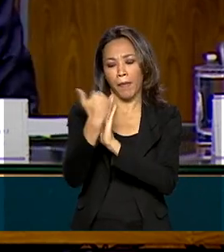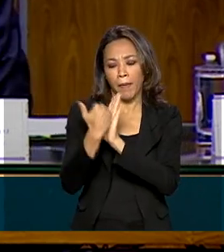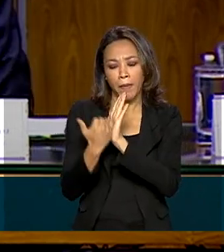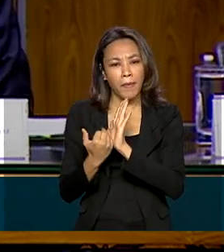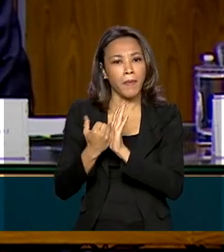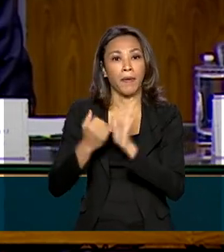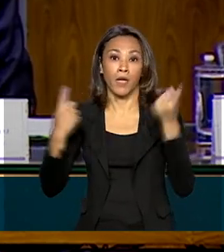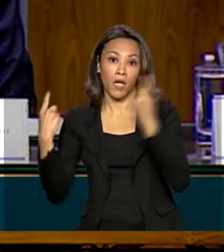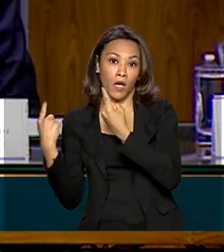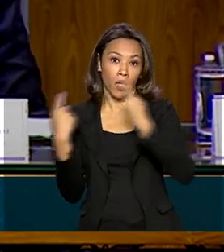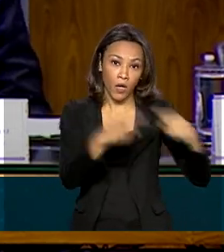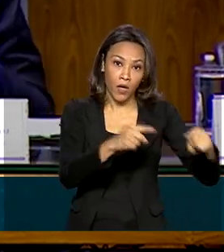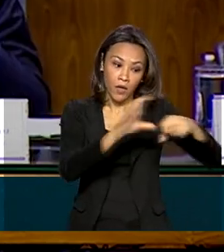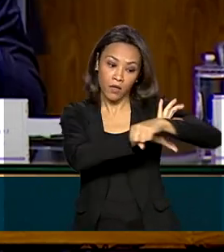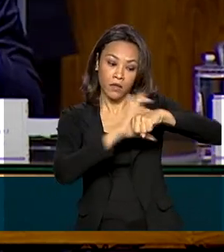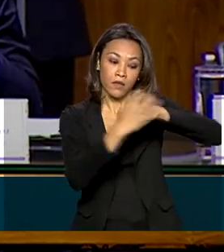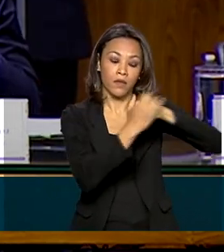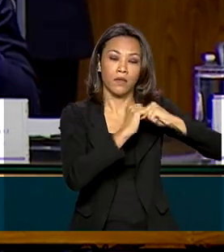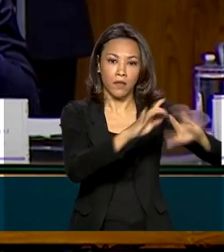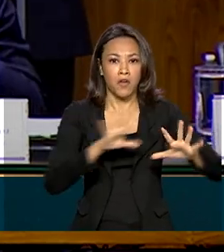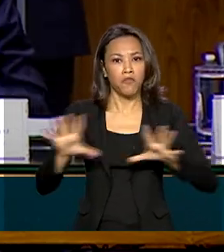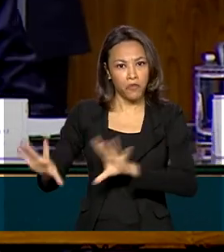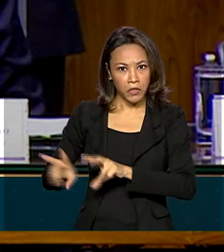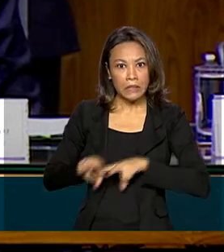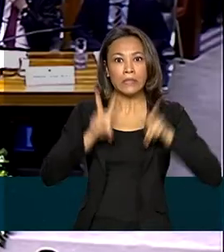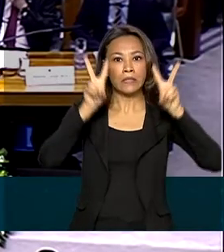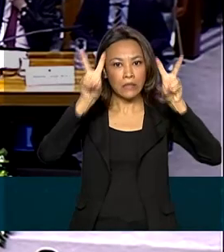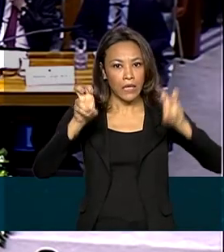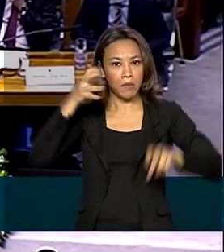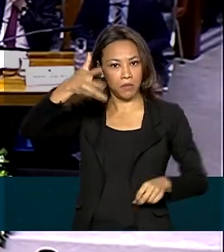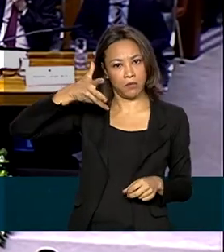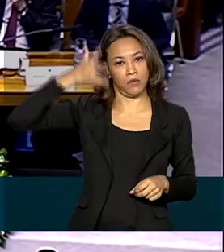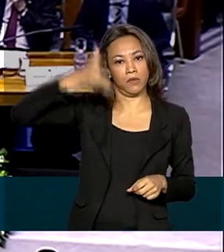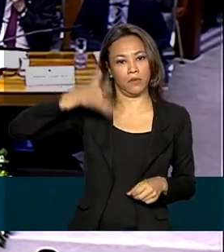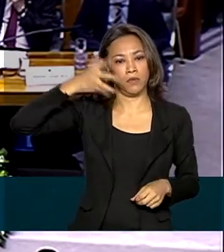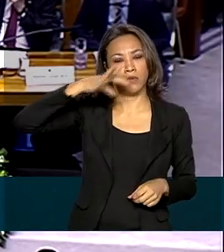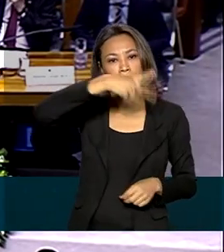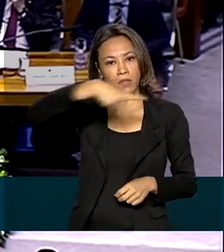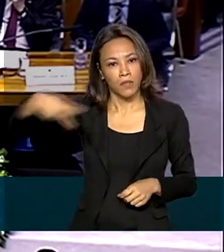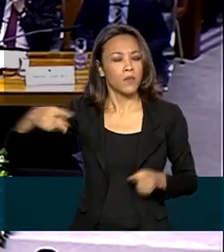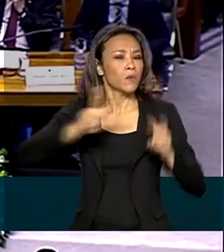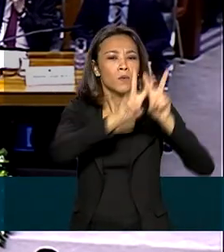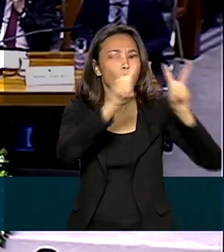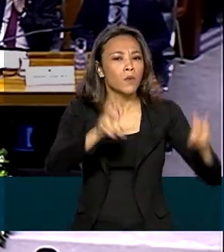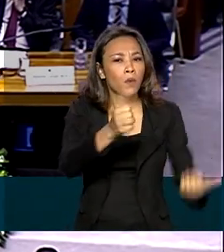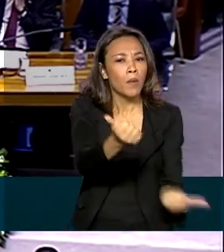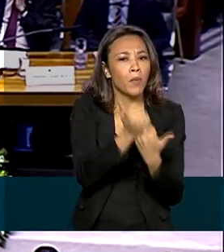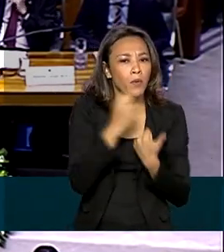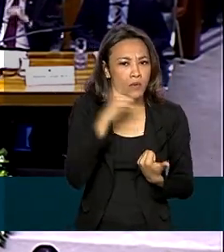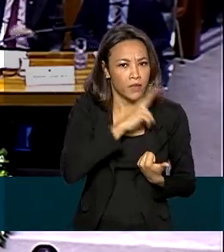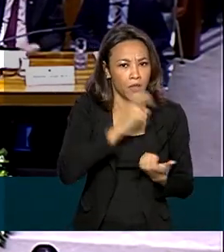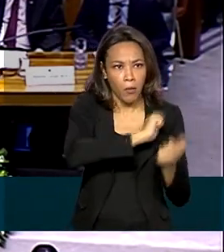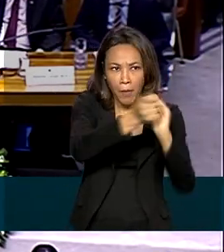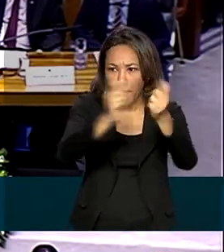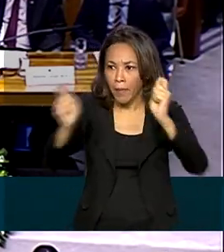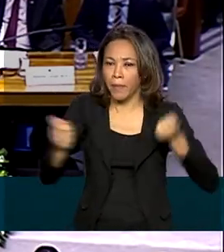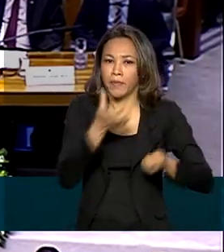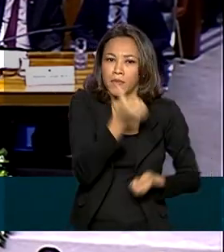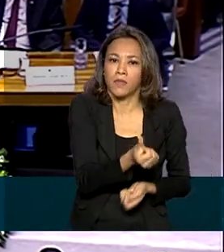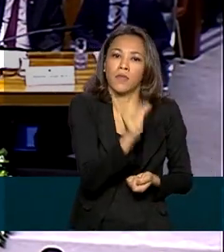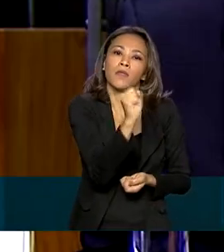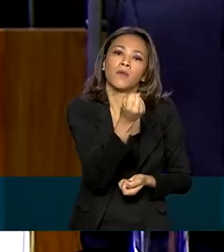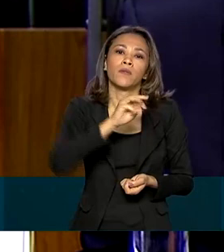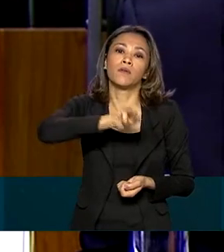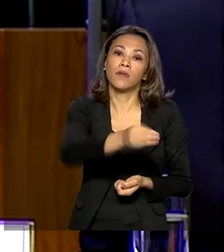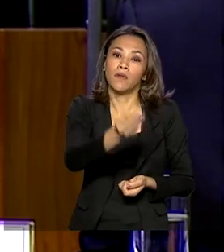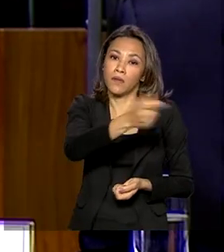coronavírus tiveram destaque no discurso do presidente. Entre elas, auxílio emergencial pago a mais de 68 milhões de